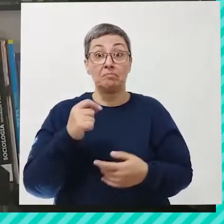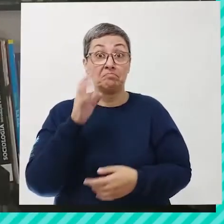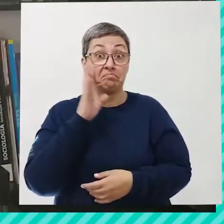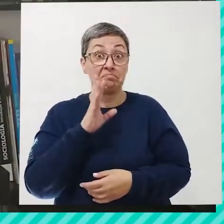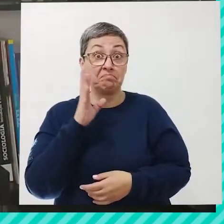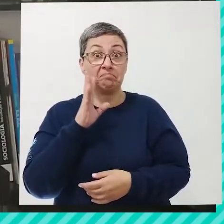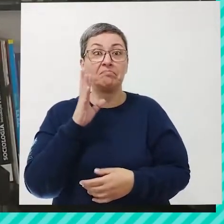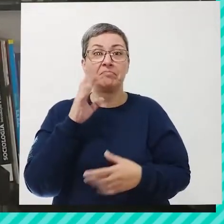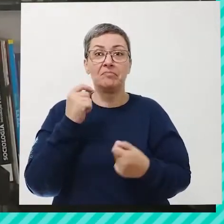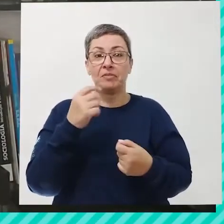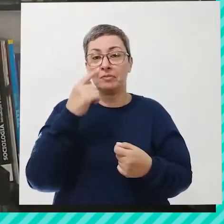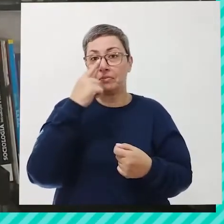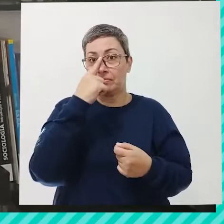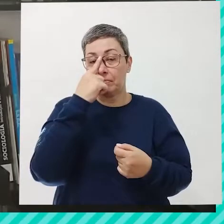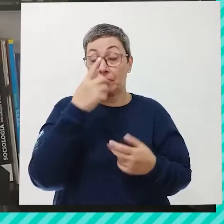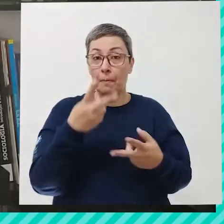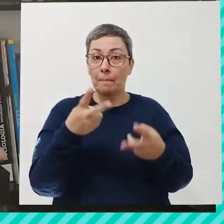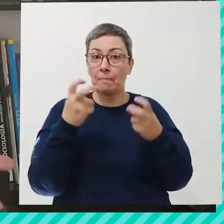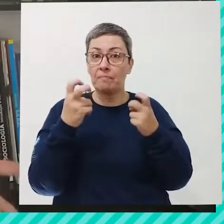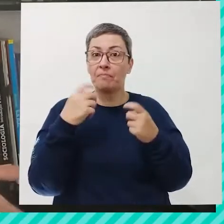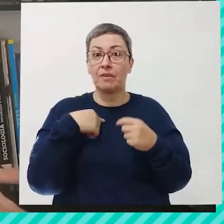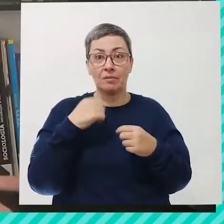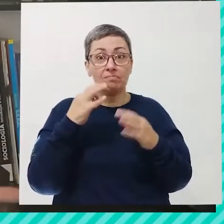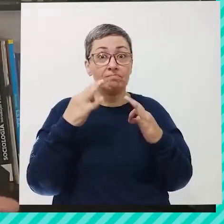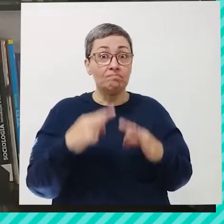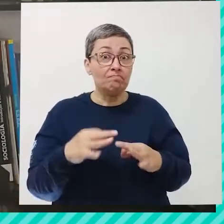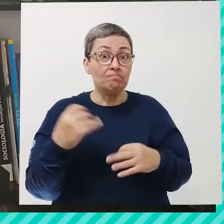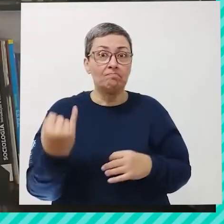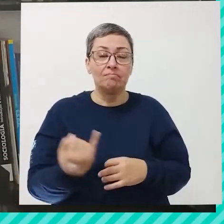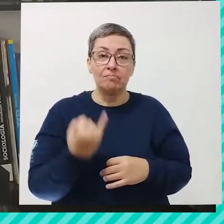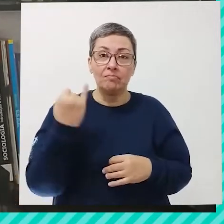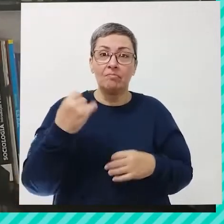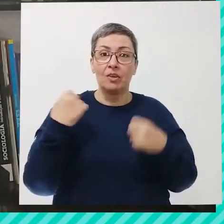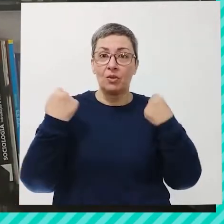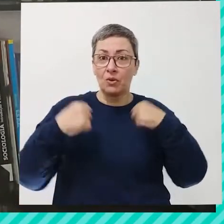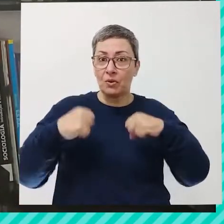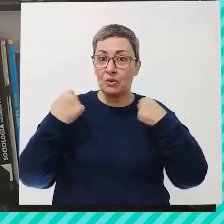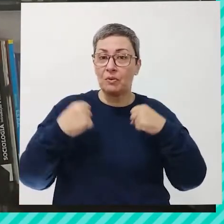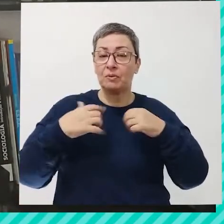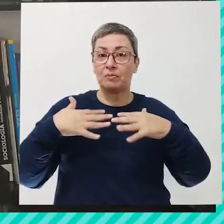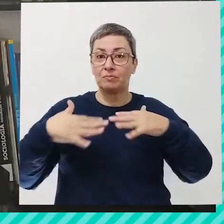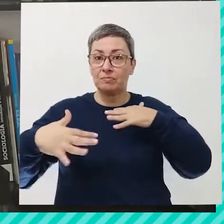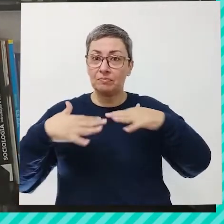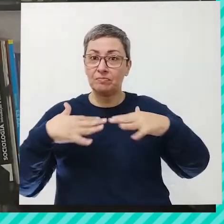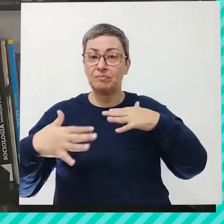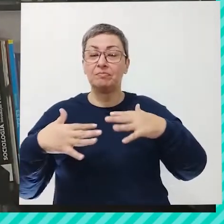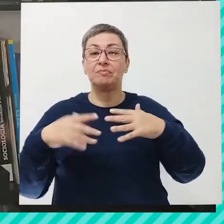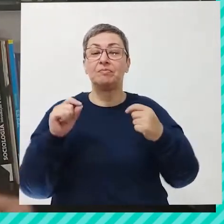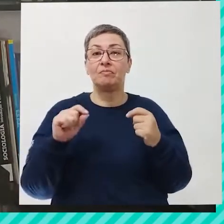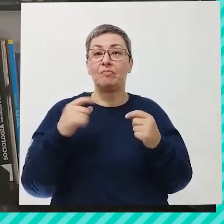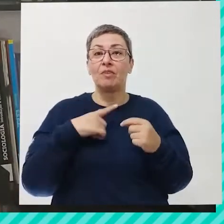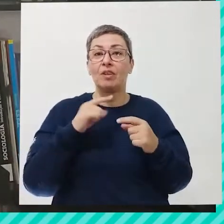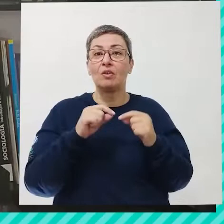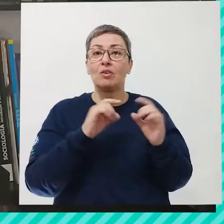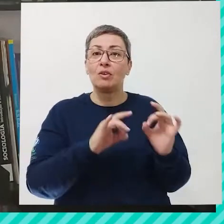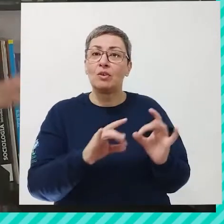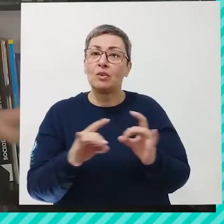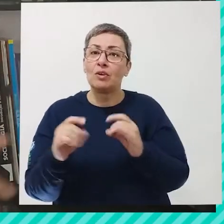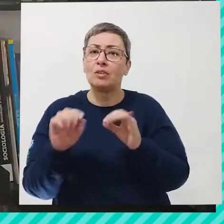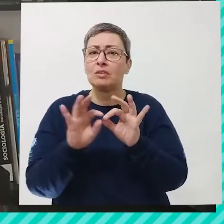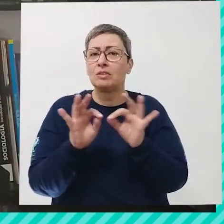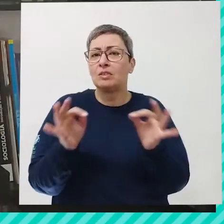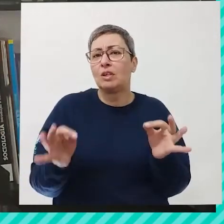Bacana, né? Vocês viram como é, de fato, importante se exercitar, se movimentar, né? Ações diárias